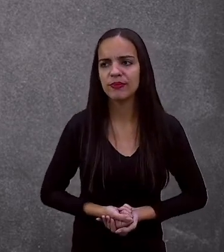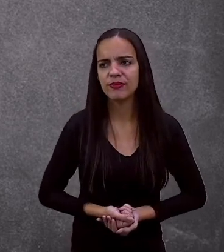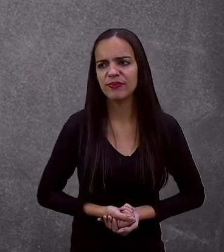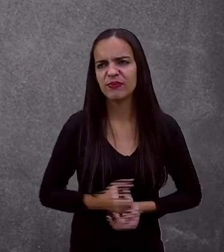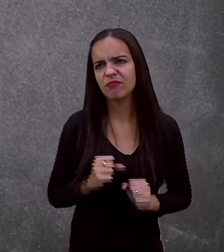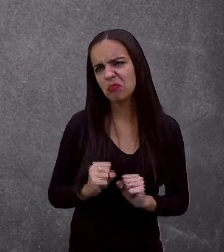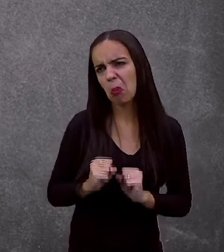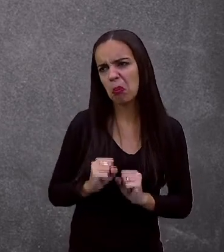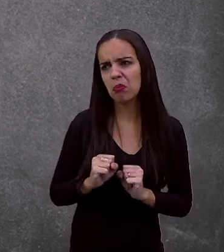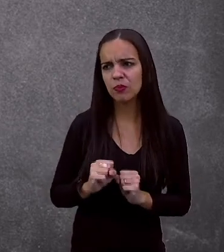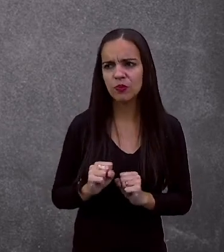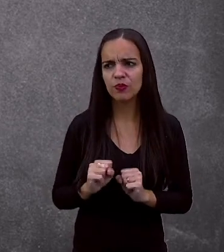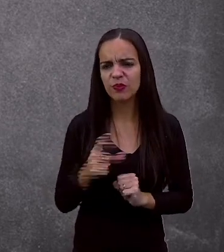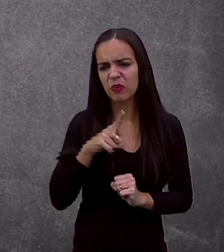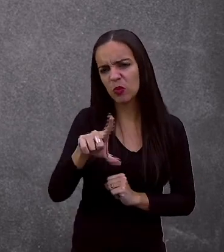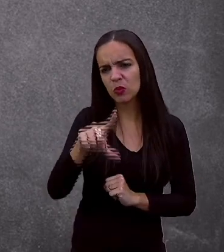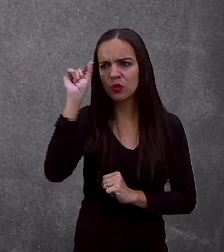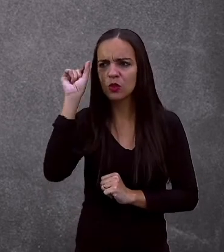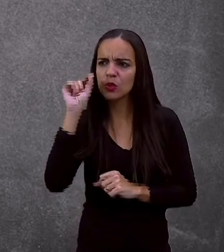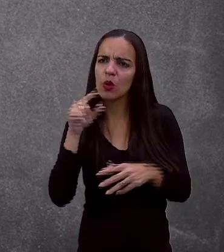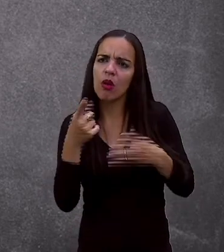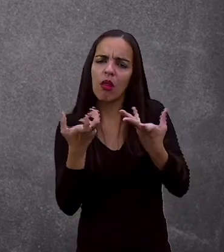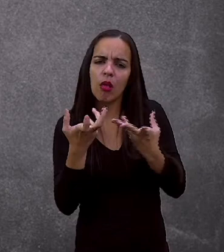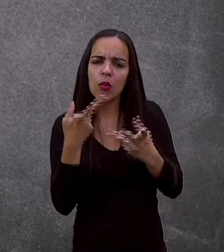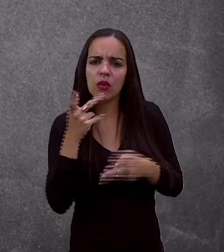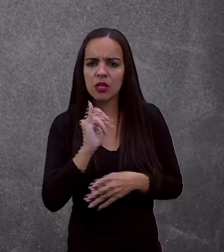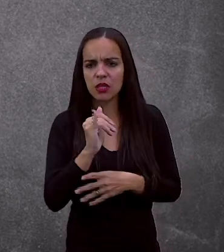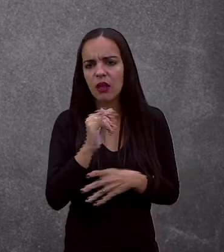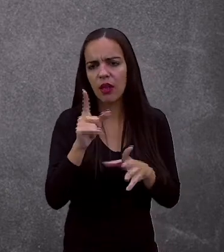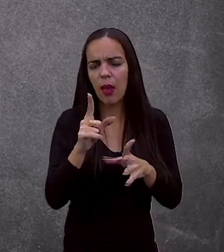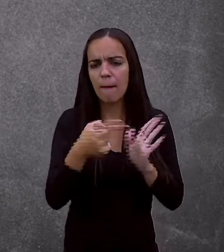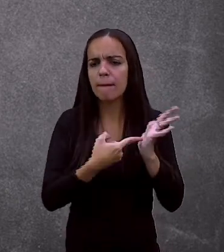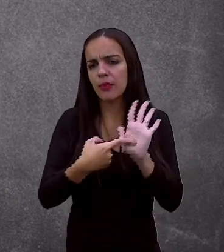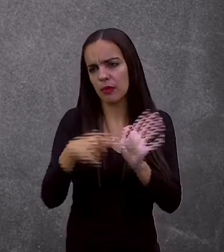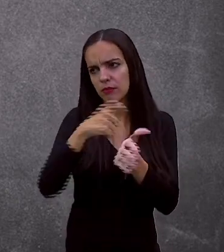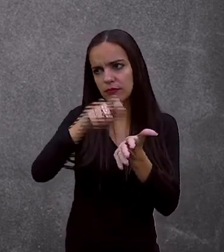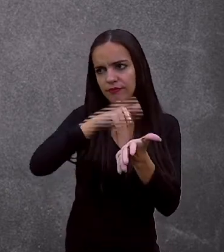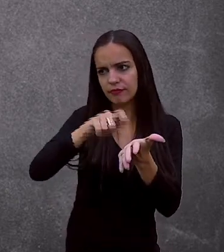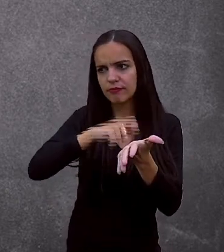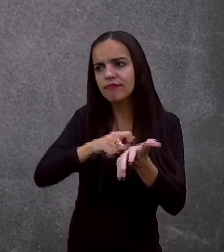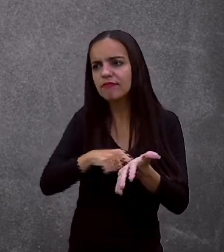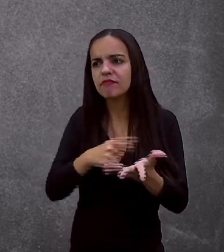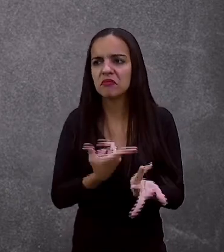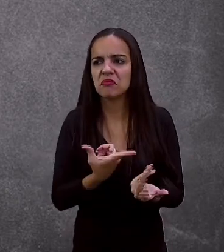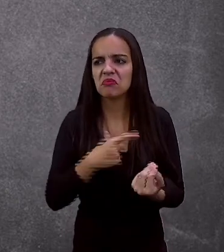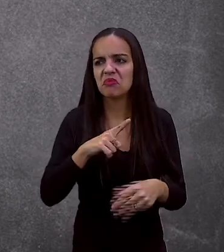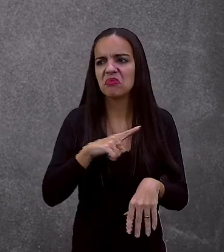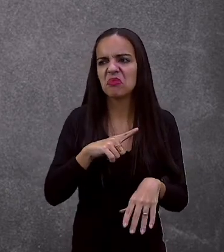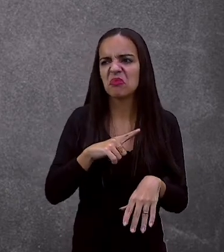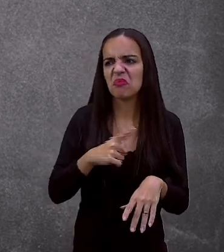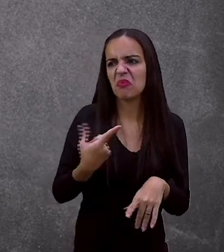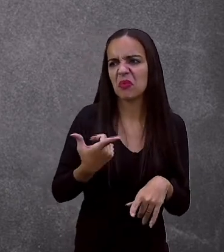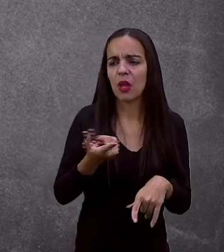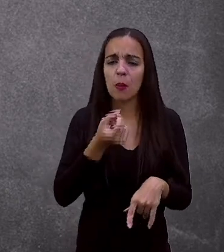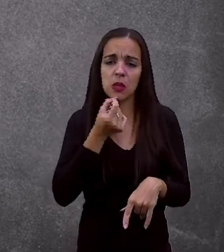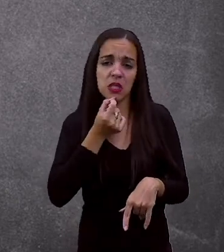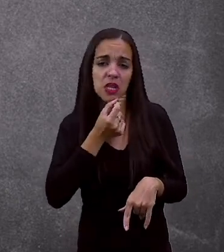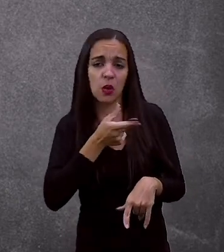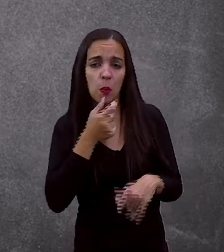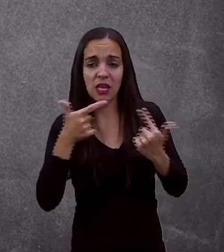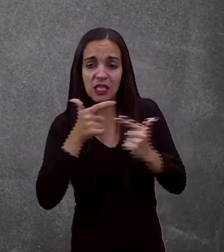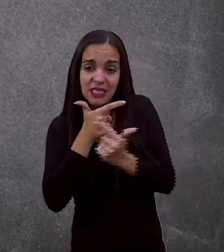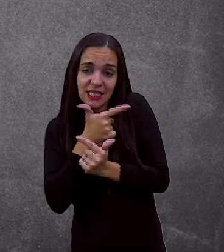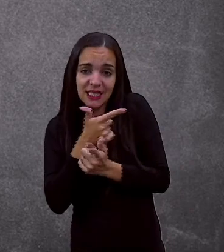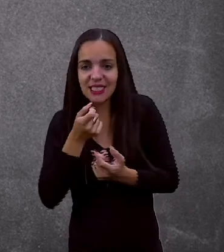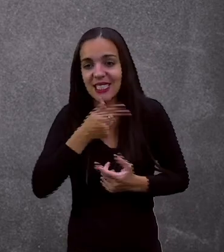Pode ser. Você pode escolher. O que você quer tratar. No seu conto também. Ou pode ser um conto. Humorístico. Mais engraçado. Ou pode ser.